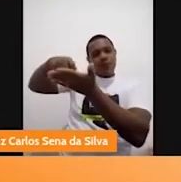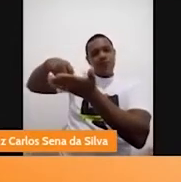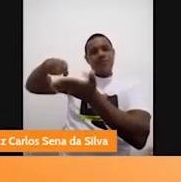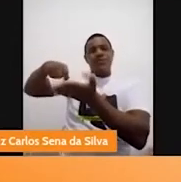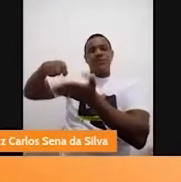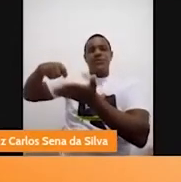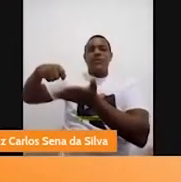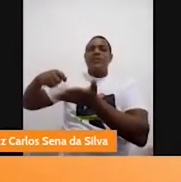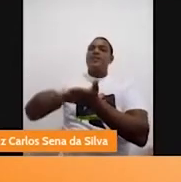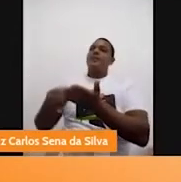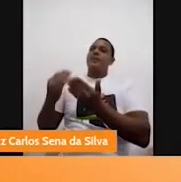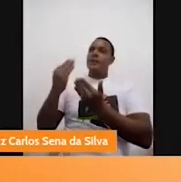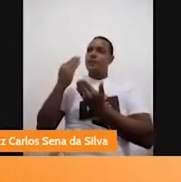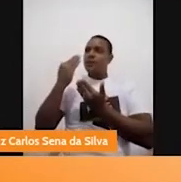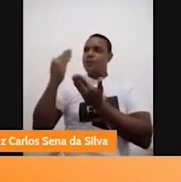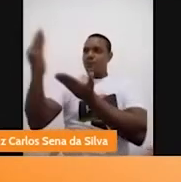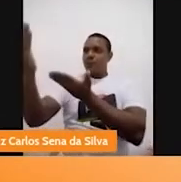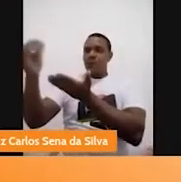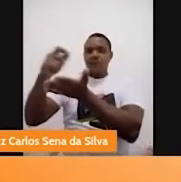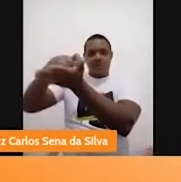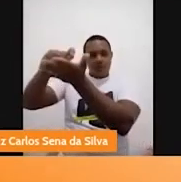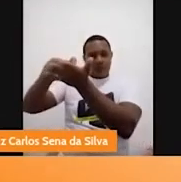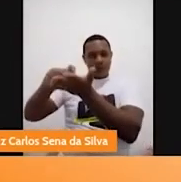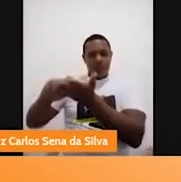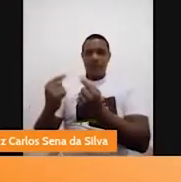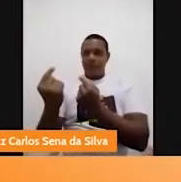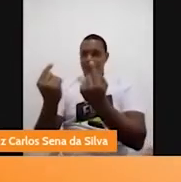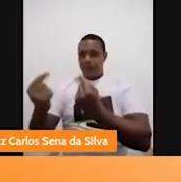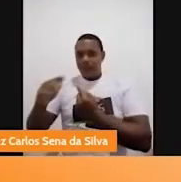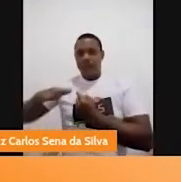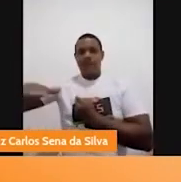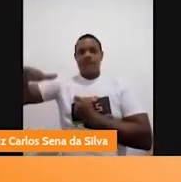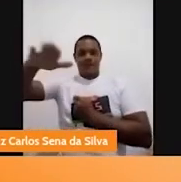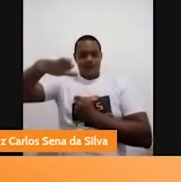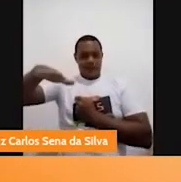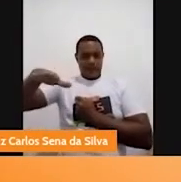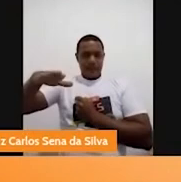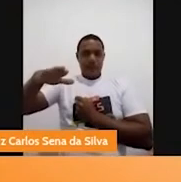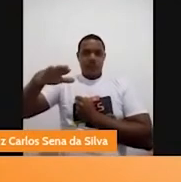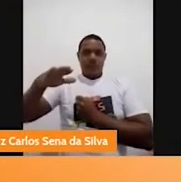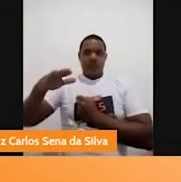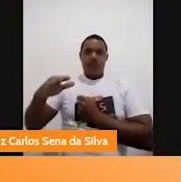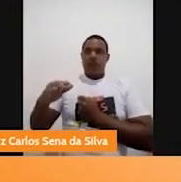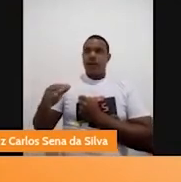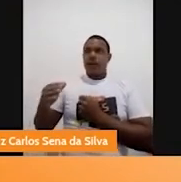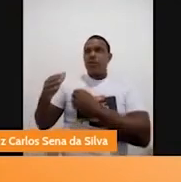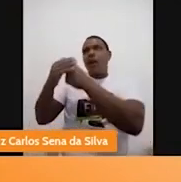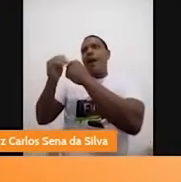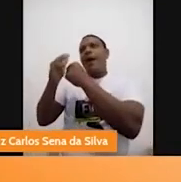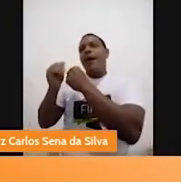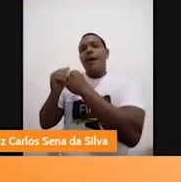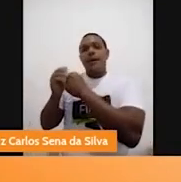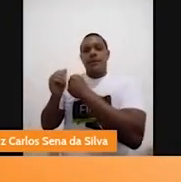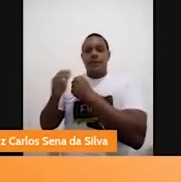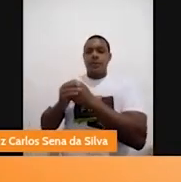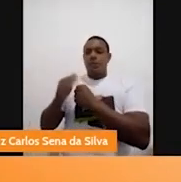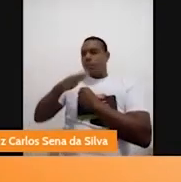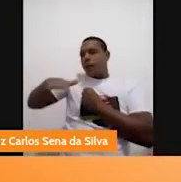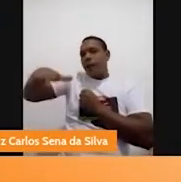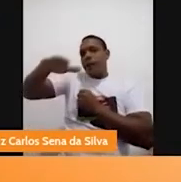dedicar ali uma assinatura para cada criança. Porque eu acho importante. Eu acho que é um gesto de carinho do autor para com o seu público.